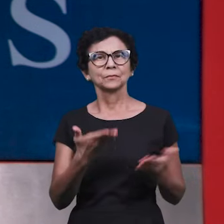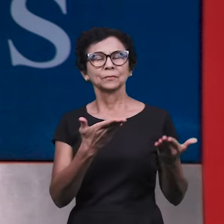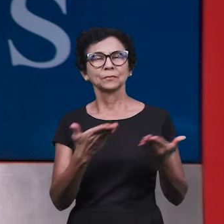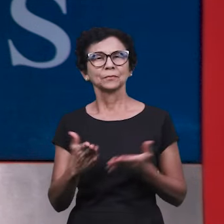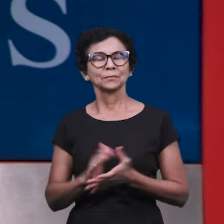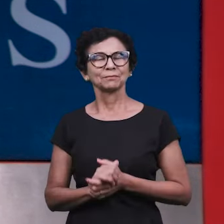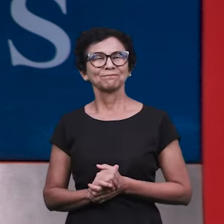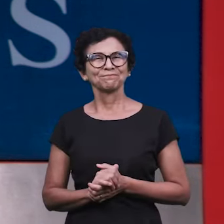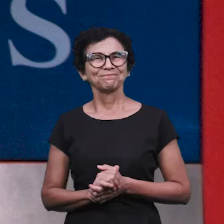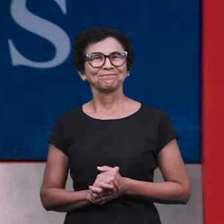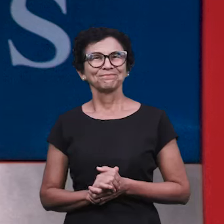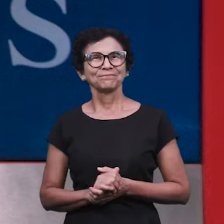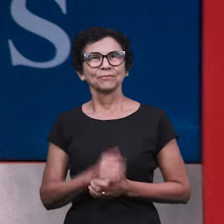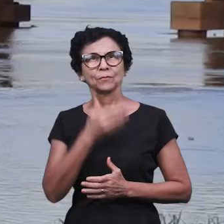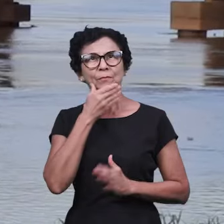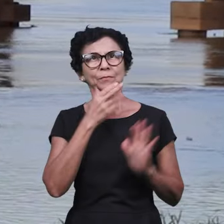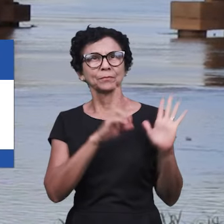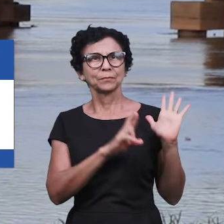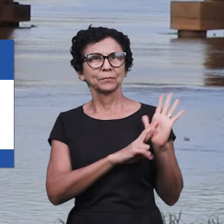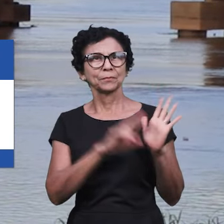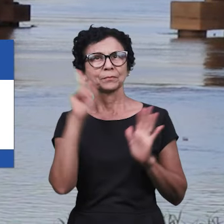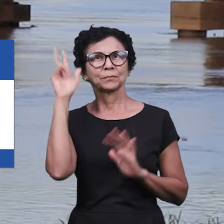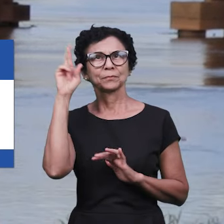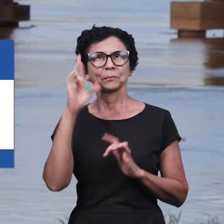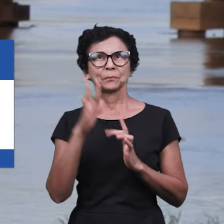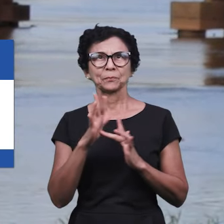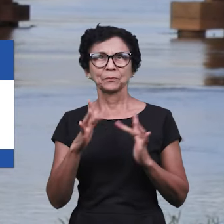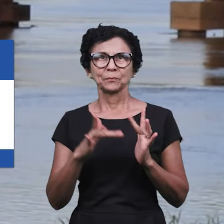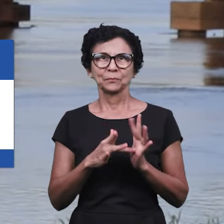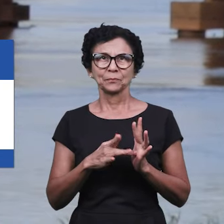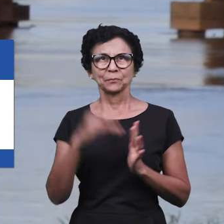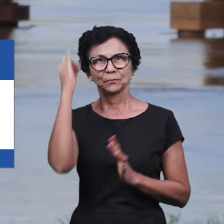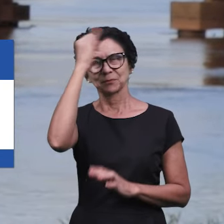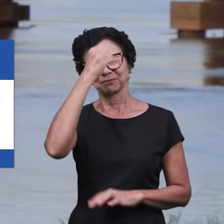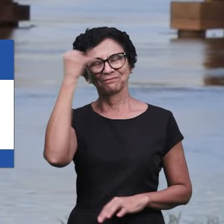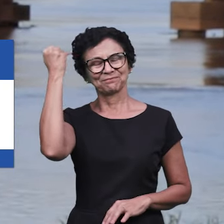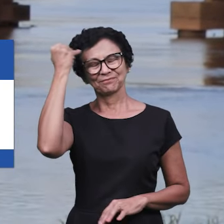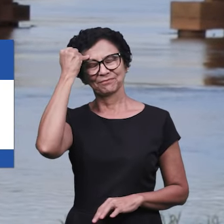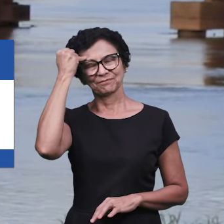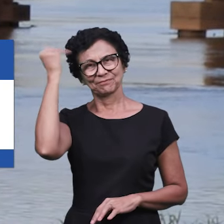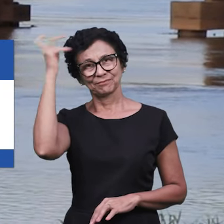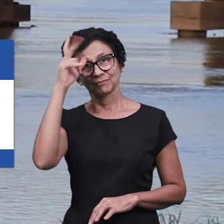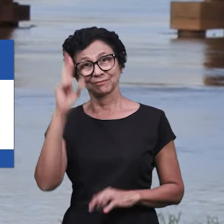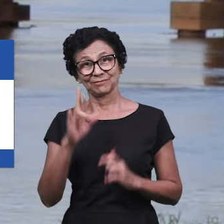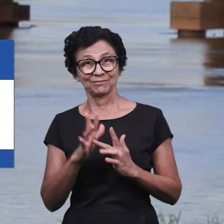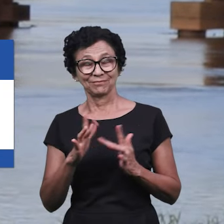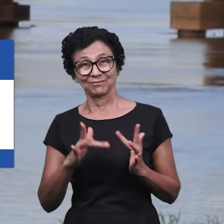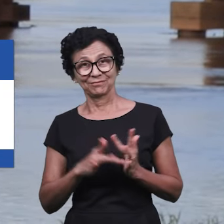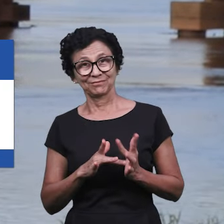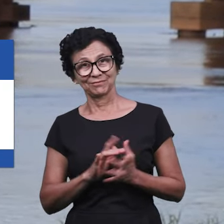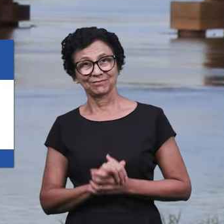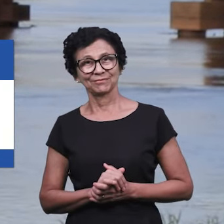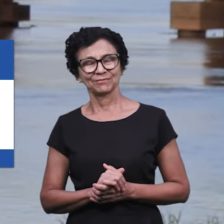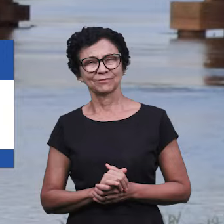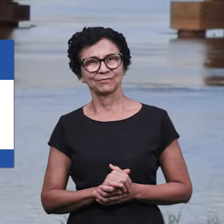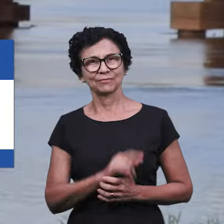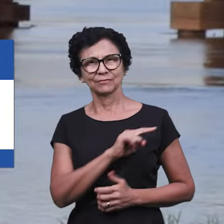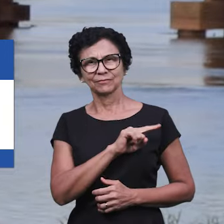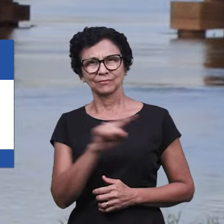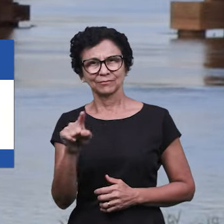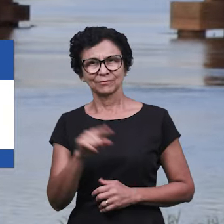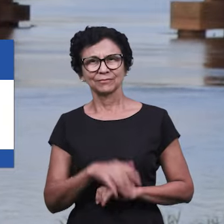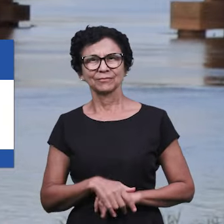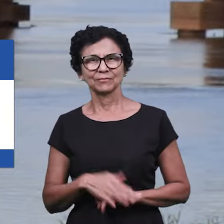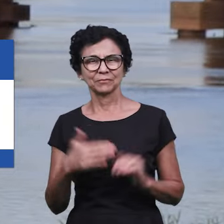Marcelo Rosa. Marcelo, com você. A paz do Senhor Jesus, irmão Jorge Pessoa. A paz do Senhor Jesus aos